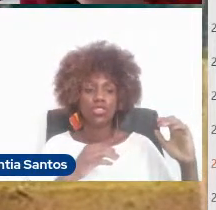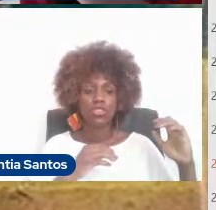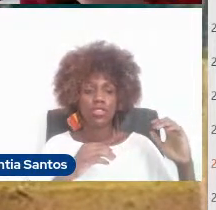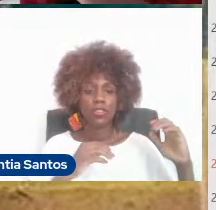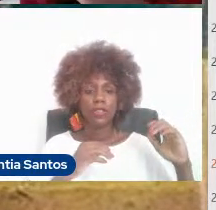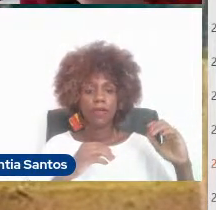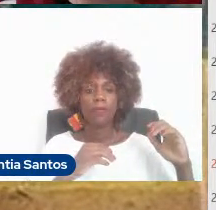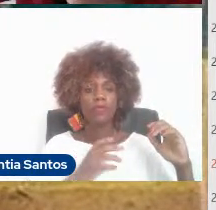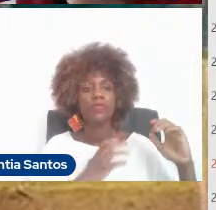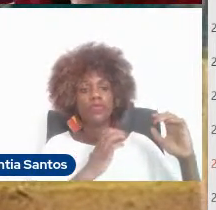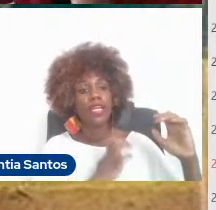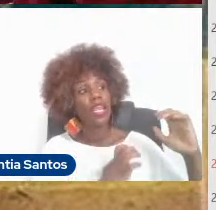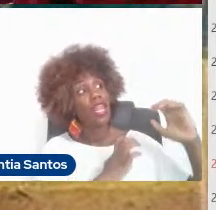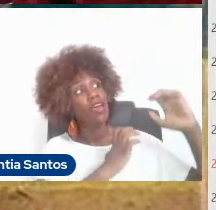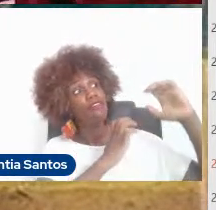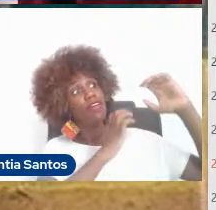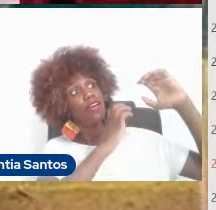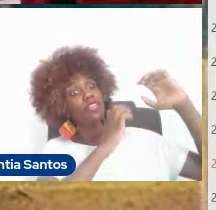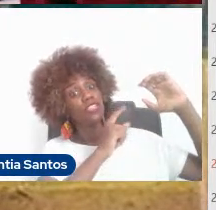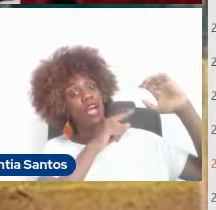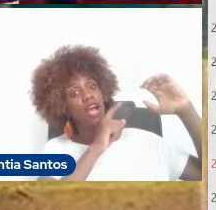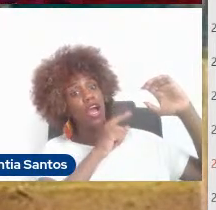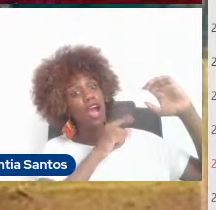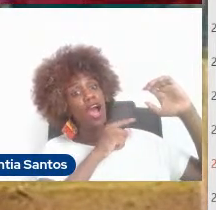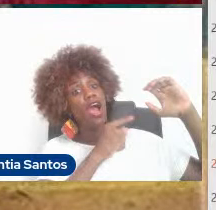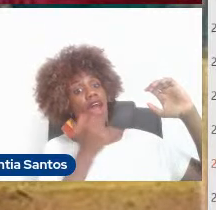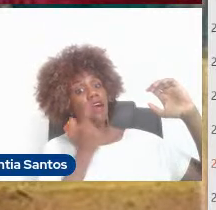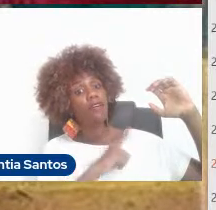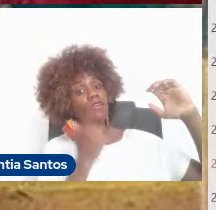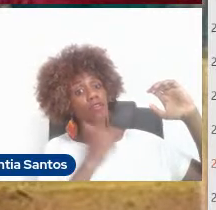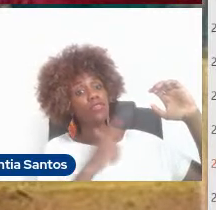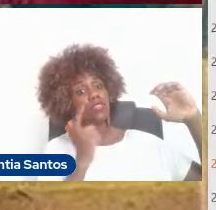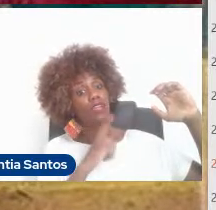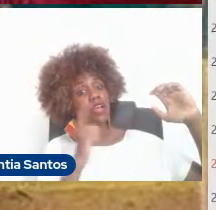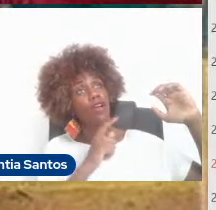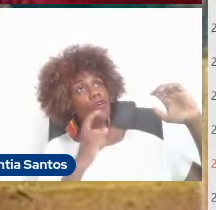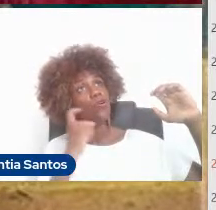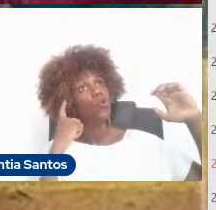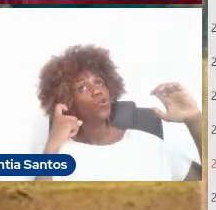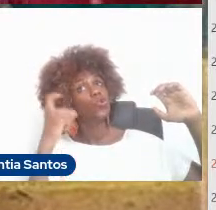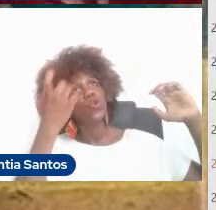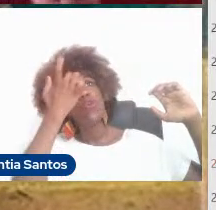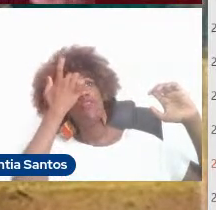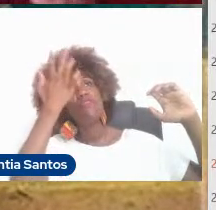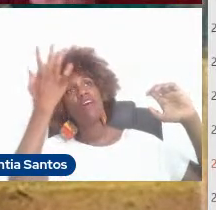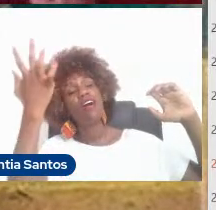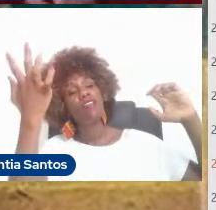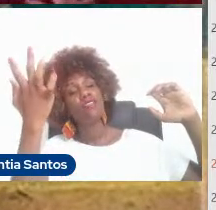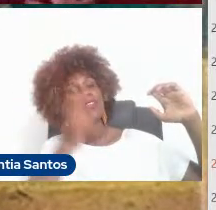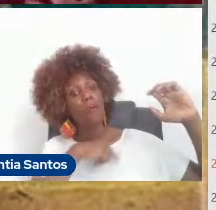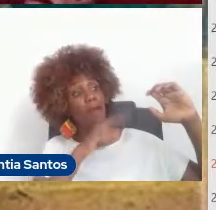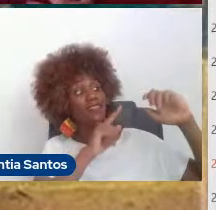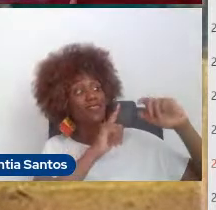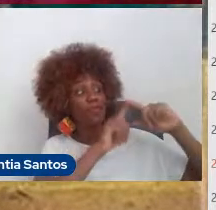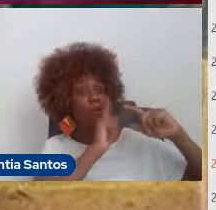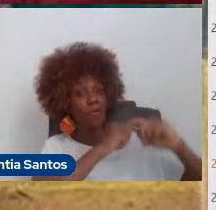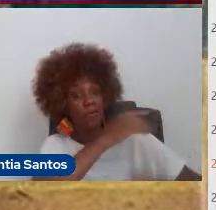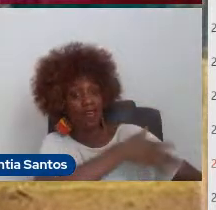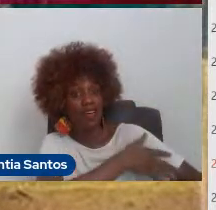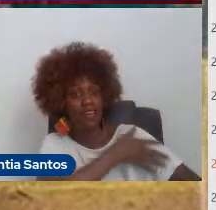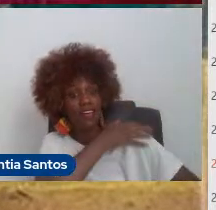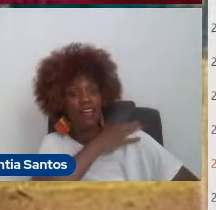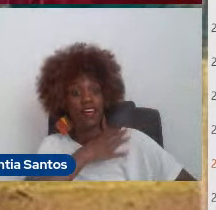a flauta, faz com que você realmente atinja esses determinados compulsões com maior facilidade. Desencompensação causa um desequilíbrio